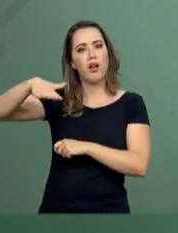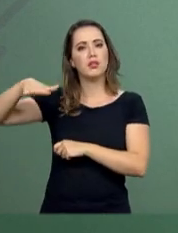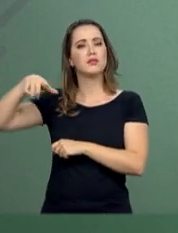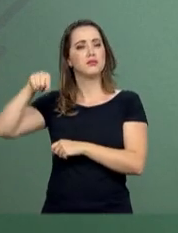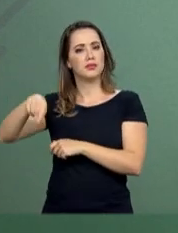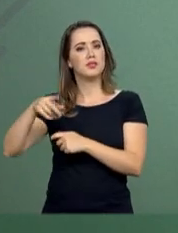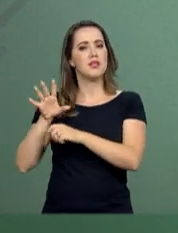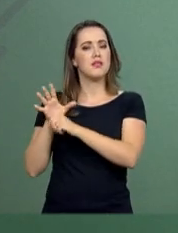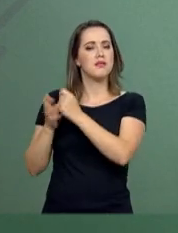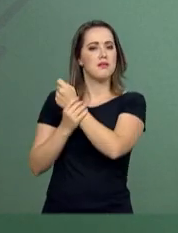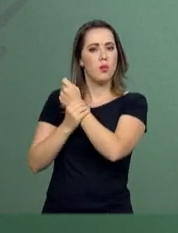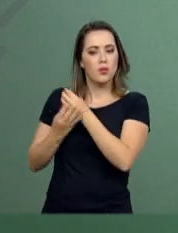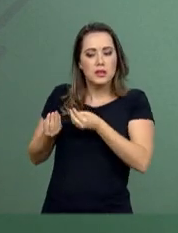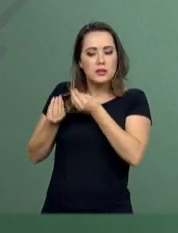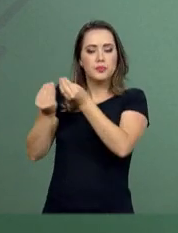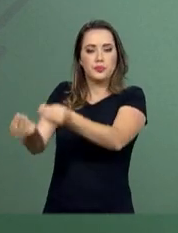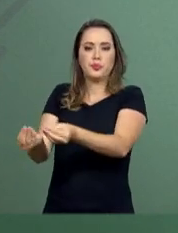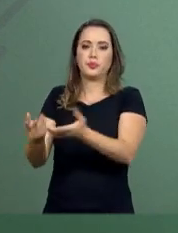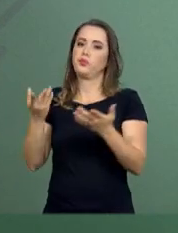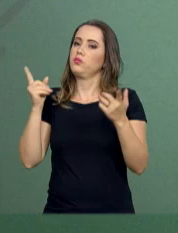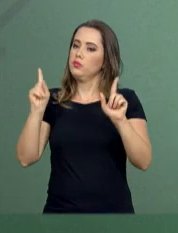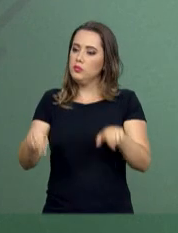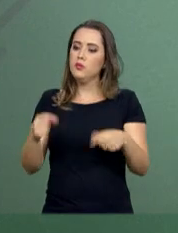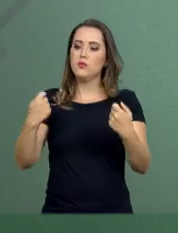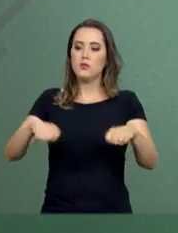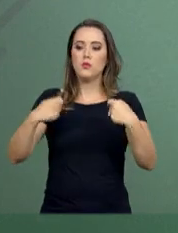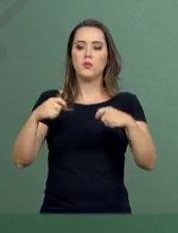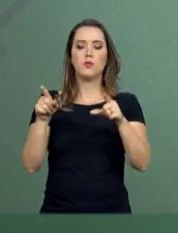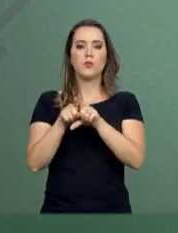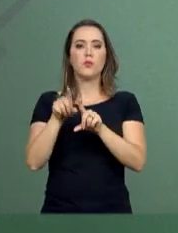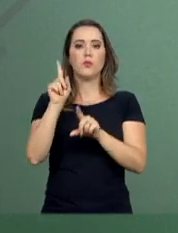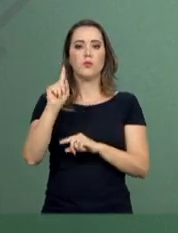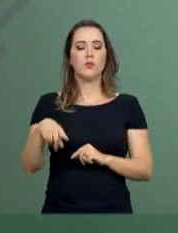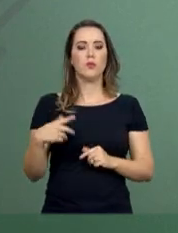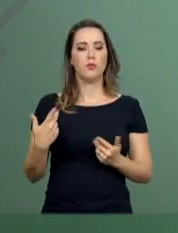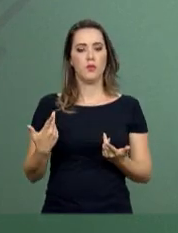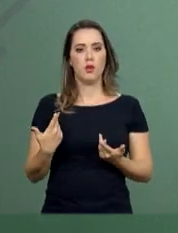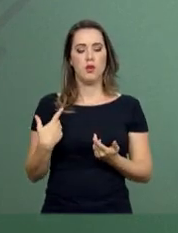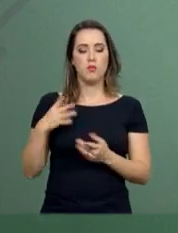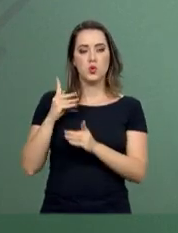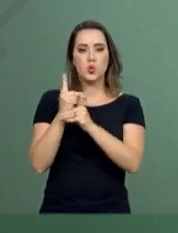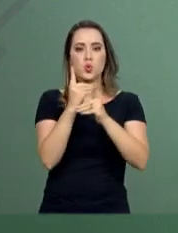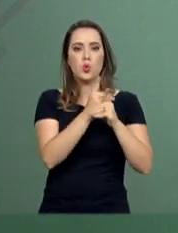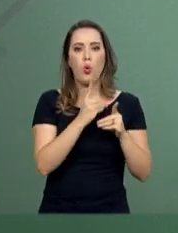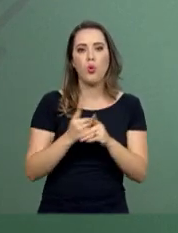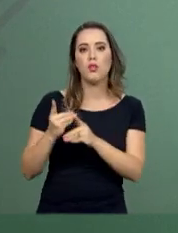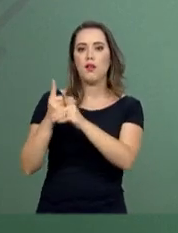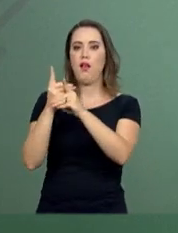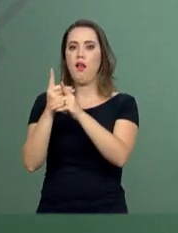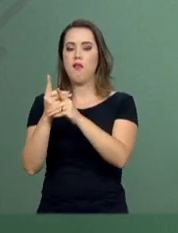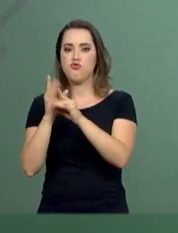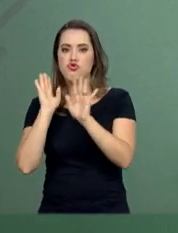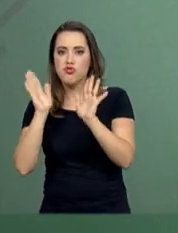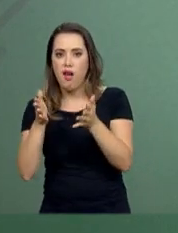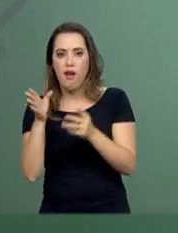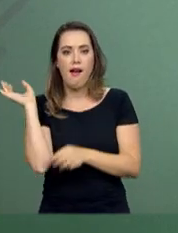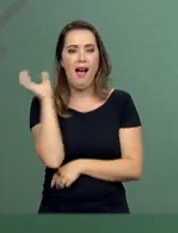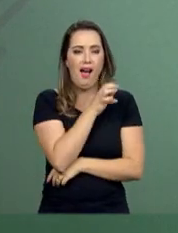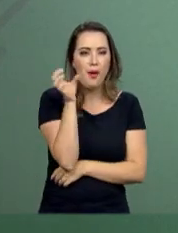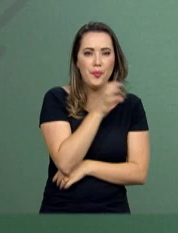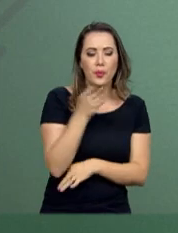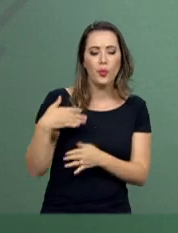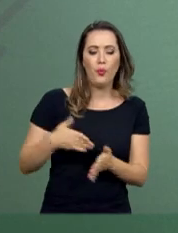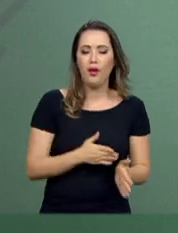dar segurança. Por isso, é preciso encontrar urgentemente um